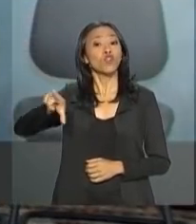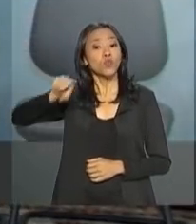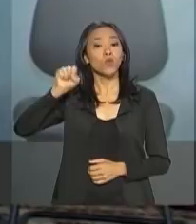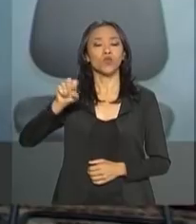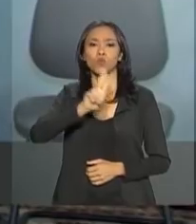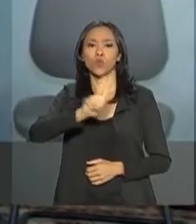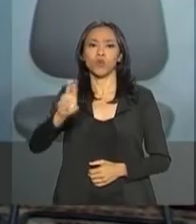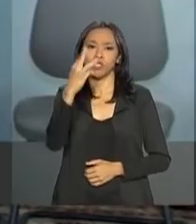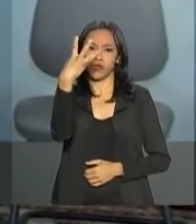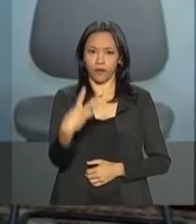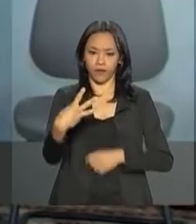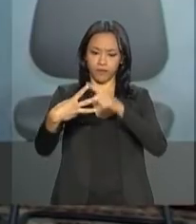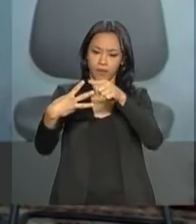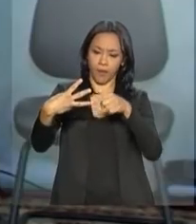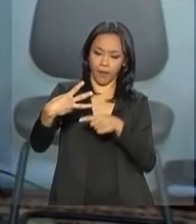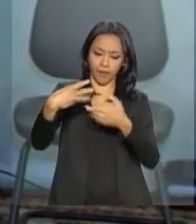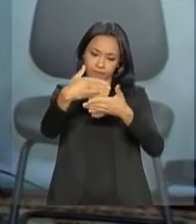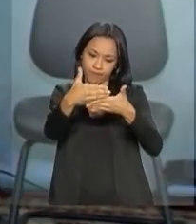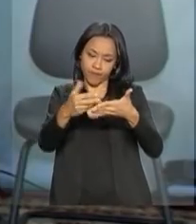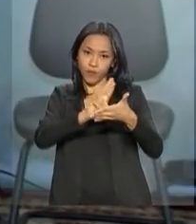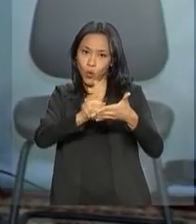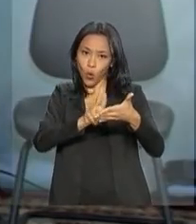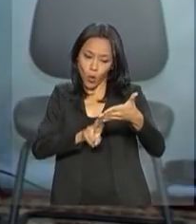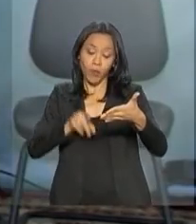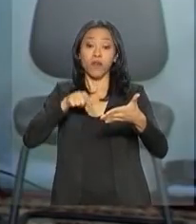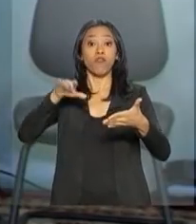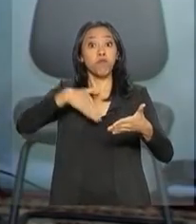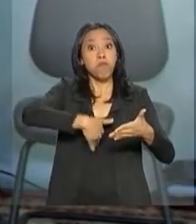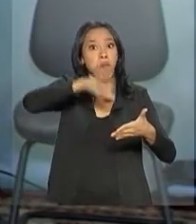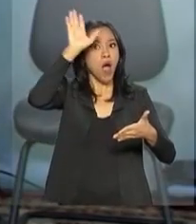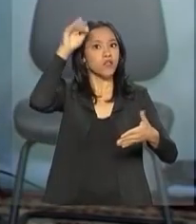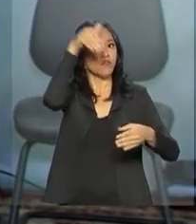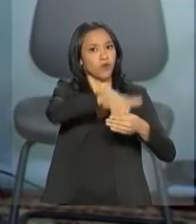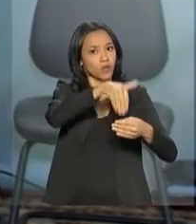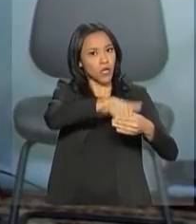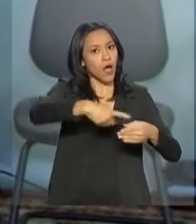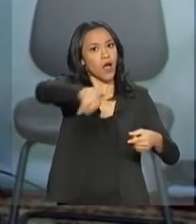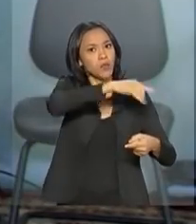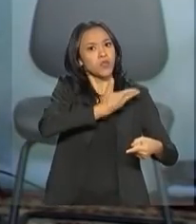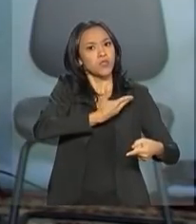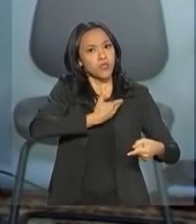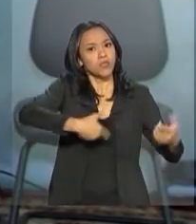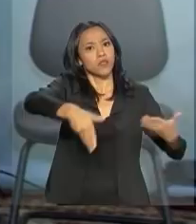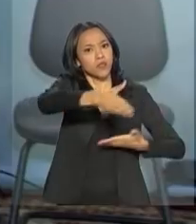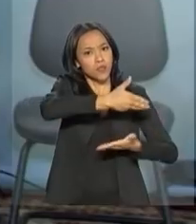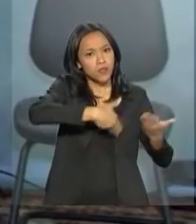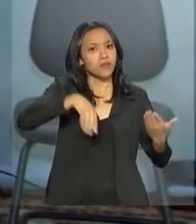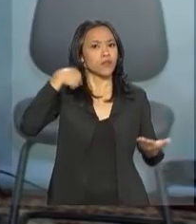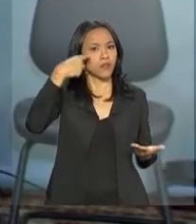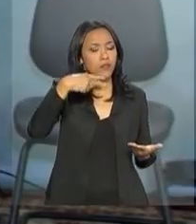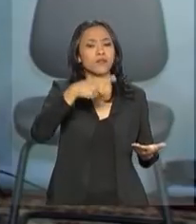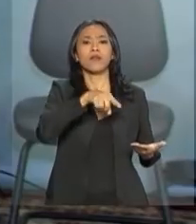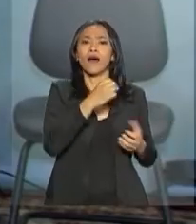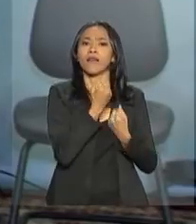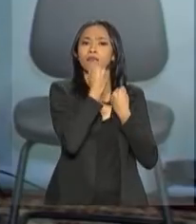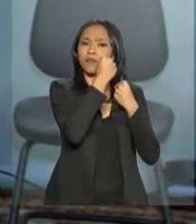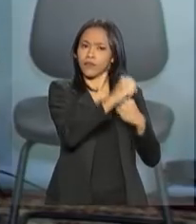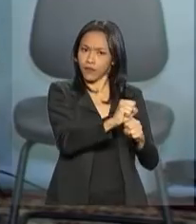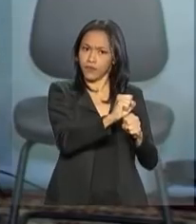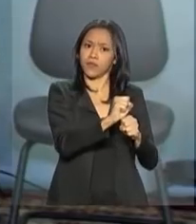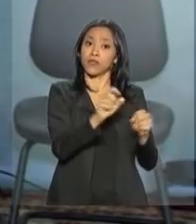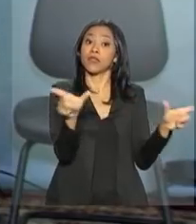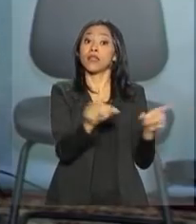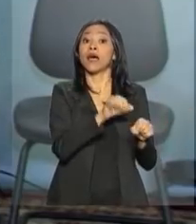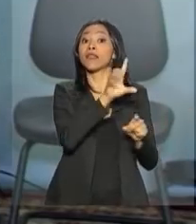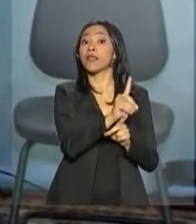pelo presidente Michel Temer. Ele foi o nome mais votado entre os colegas pelos próprios integrantes da Defensoria Pública da